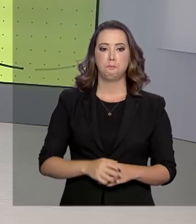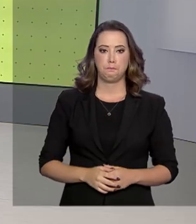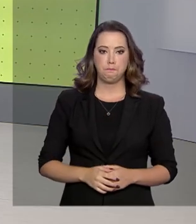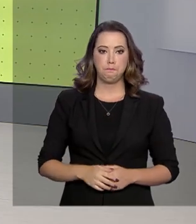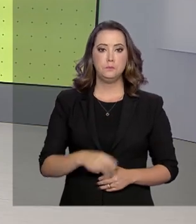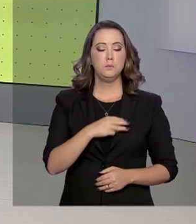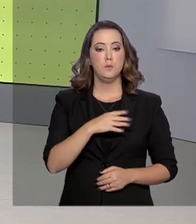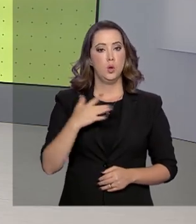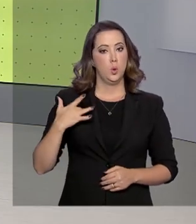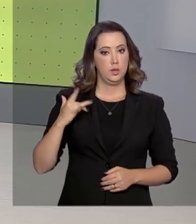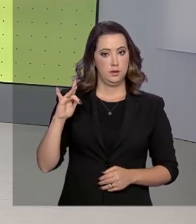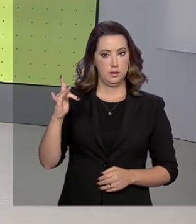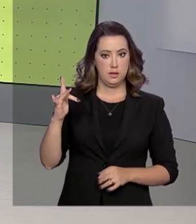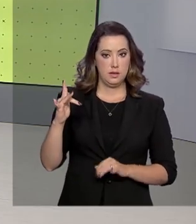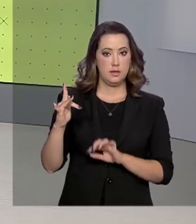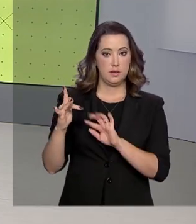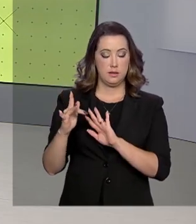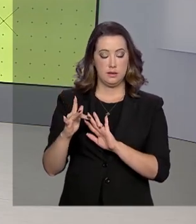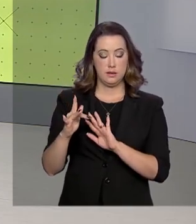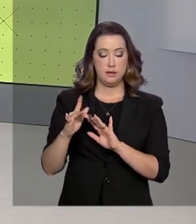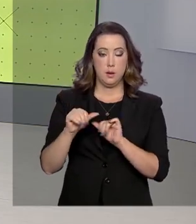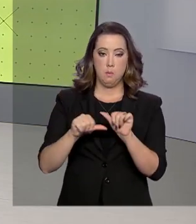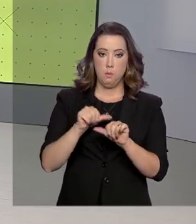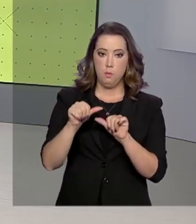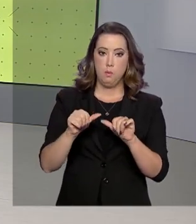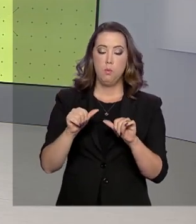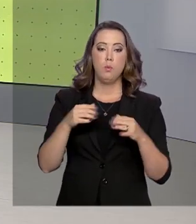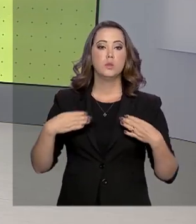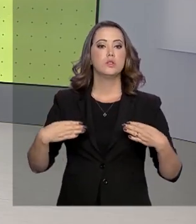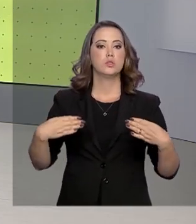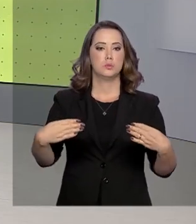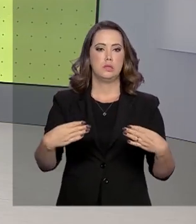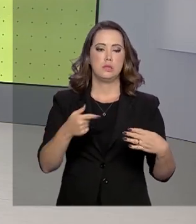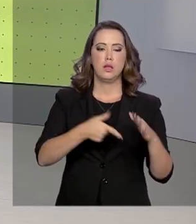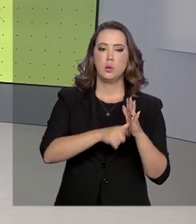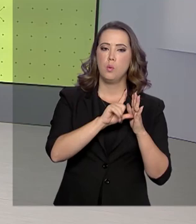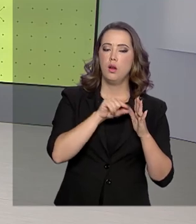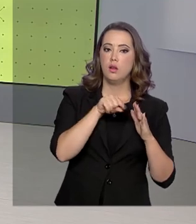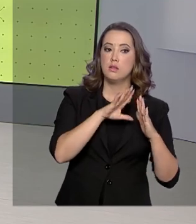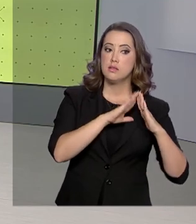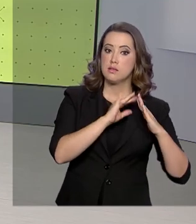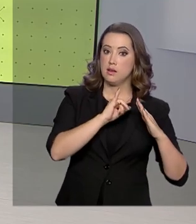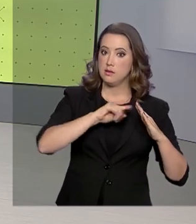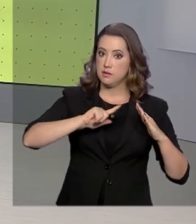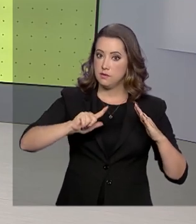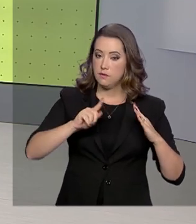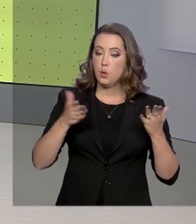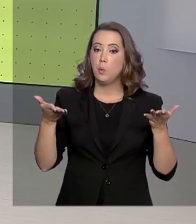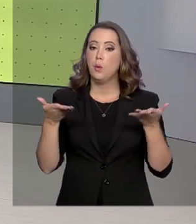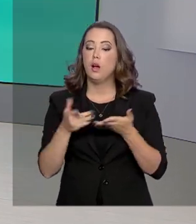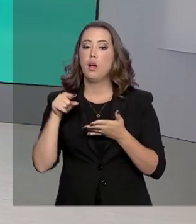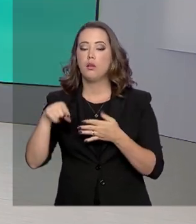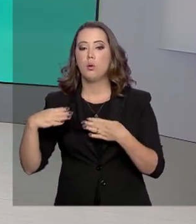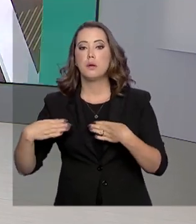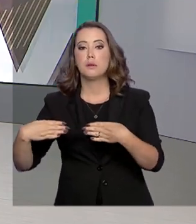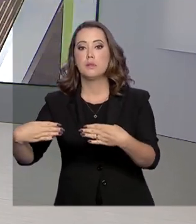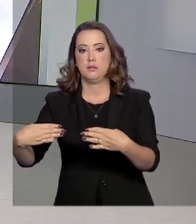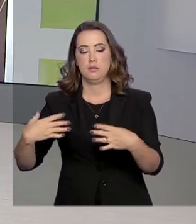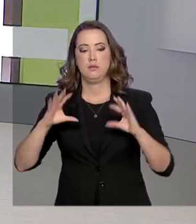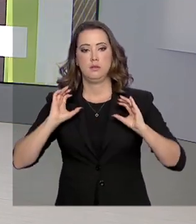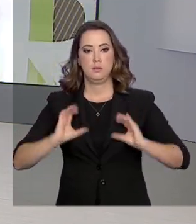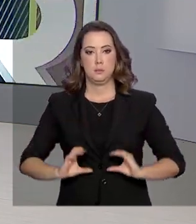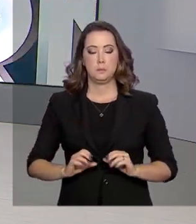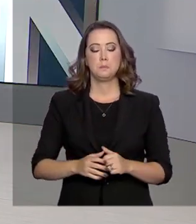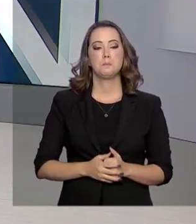Lorenzoni deixa a chefia da Casa Civil para assumir o Ministério da Cidadania. Segundo o presidente, o atual ministro da Cidadania,